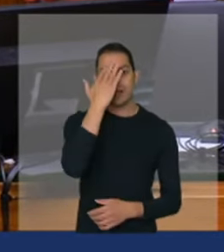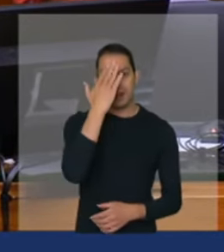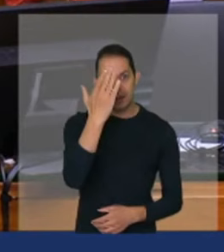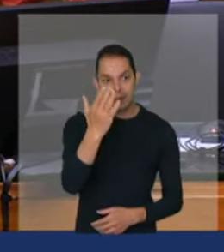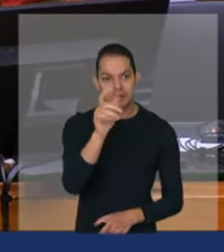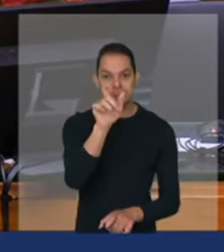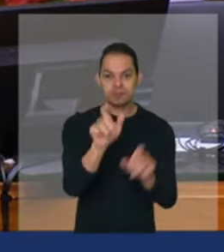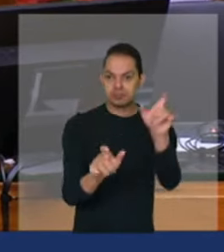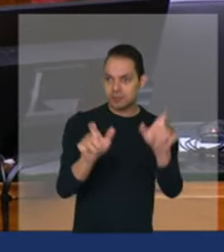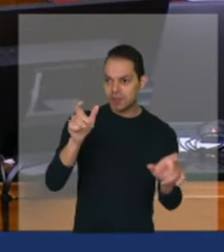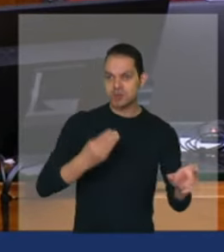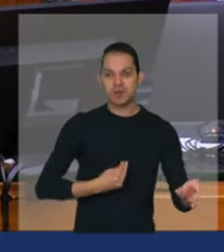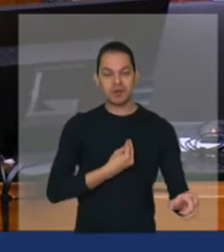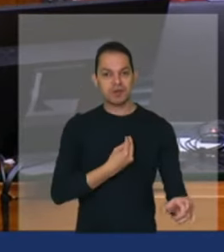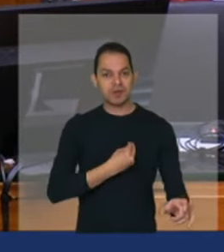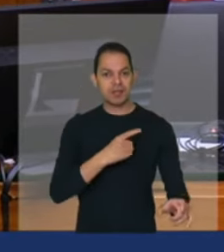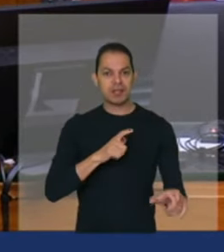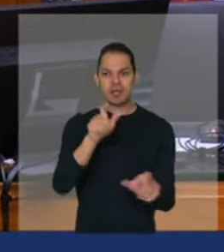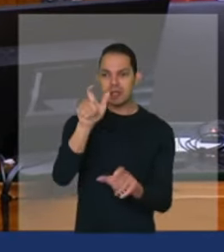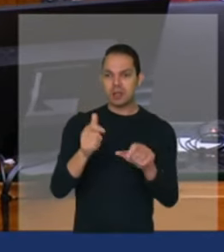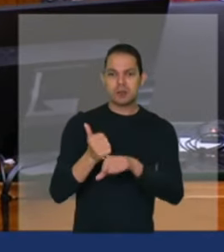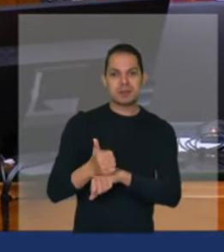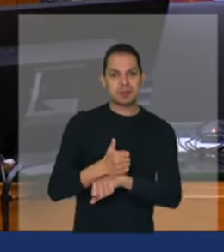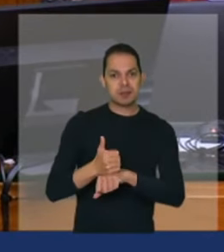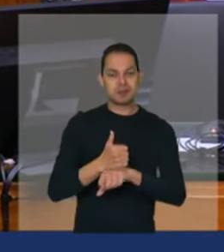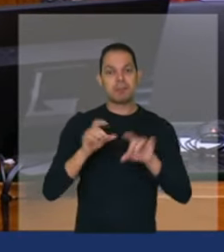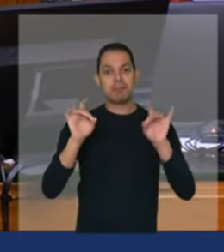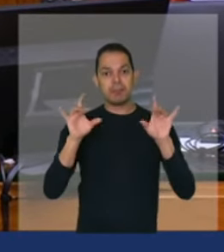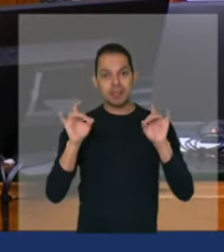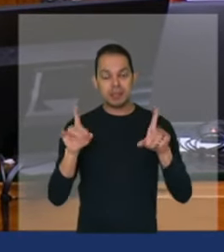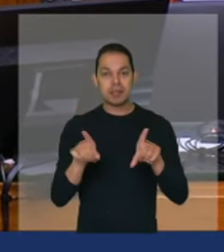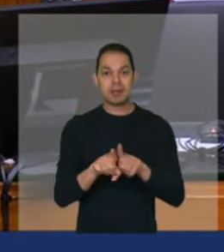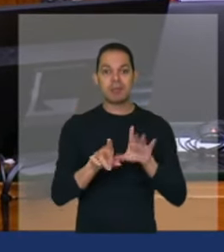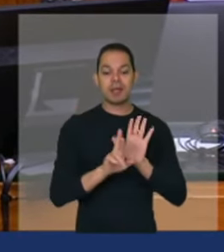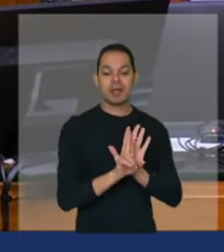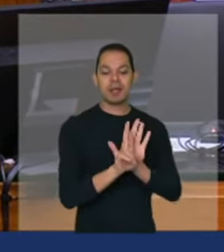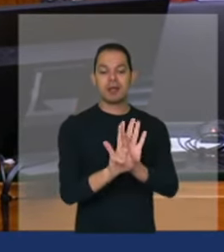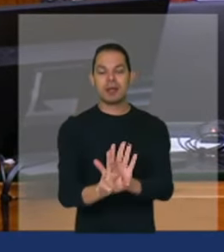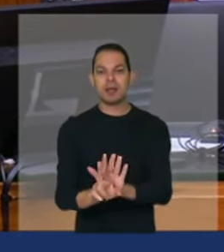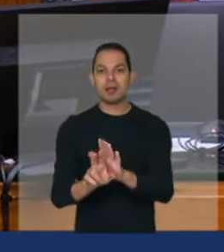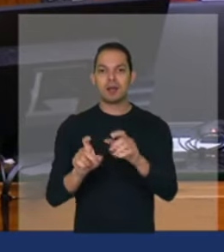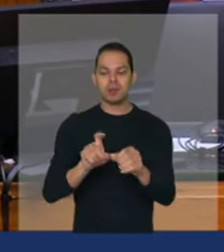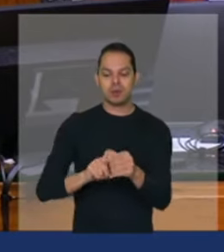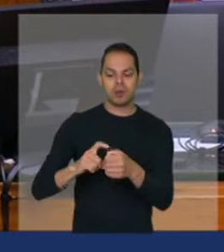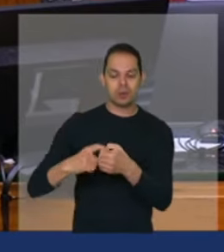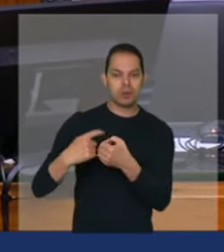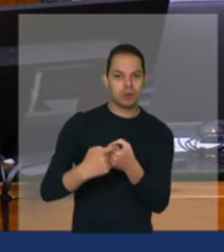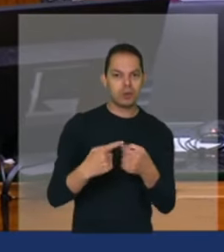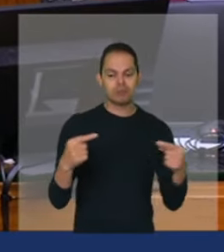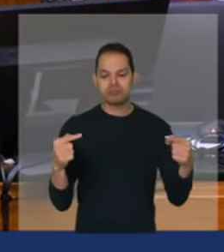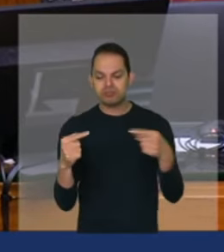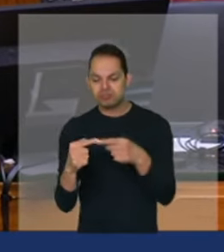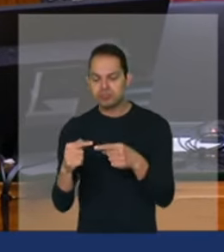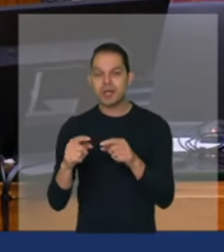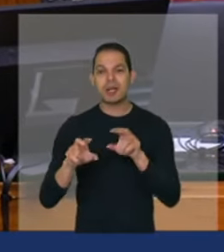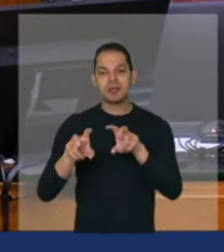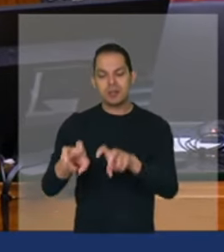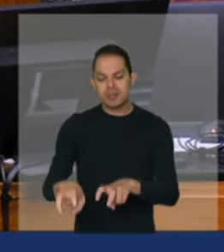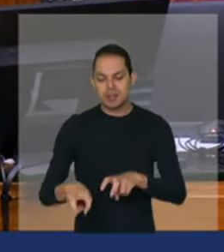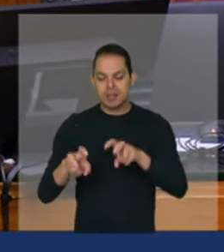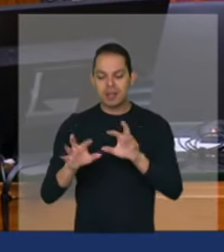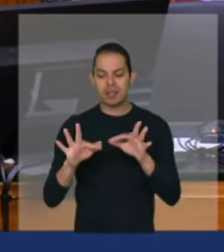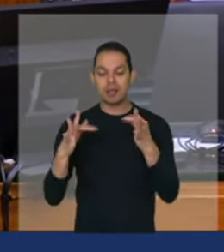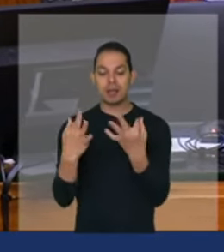todos os especialistas, os representantes das entidades ligadas à agricultura familiar, bem como os